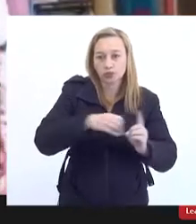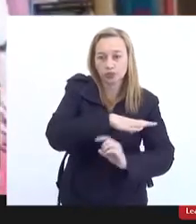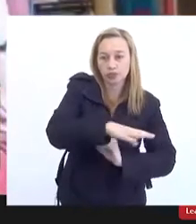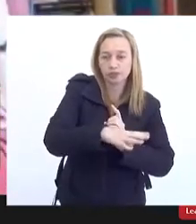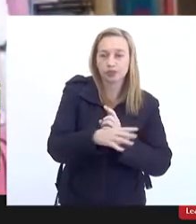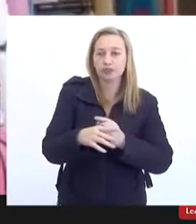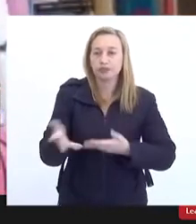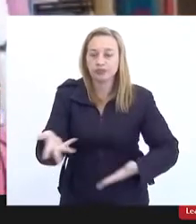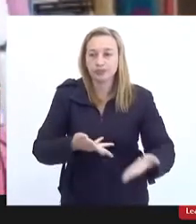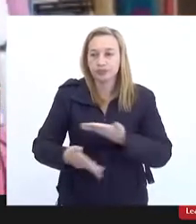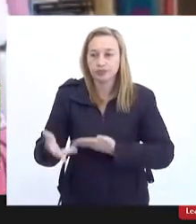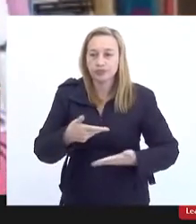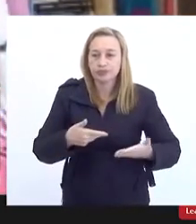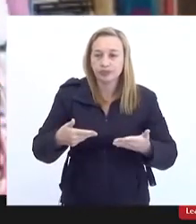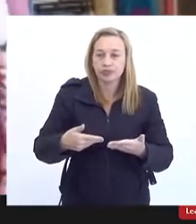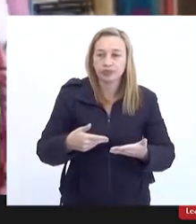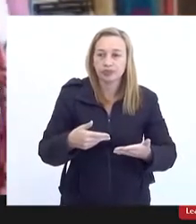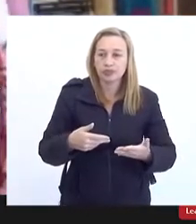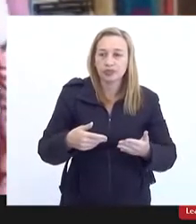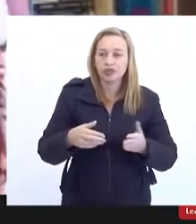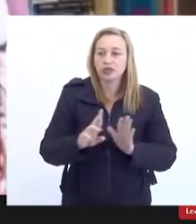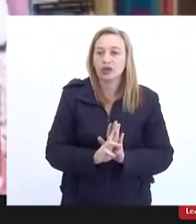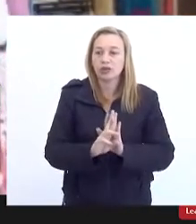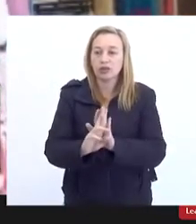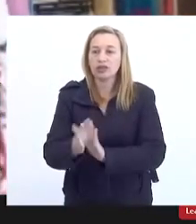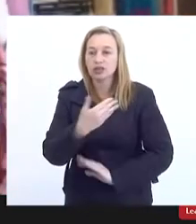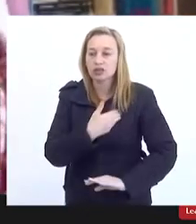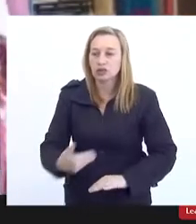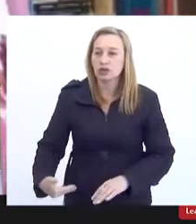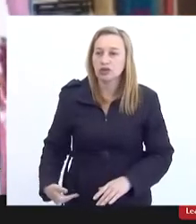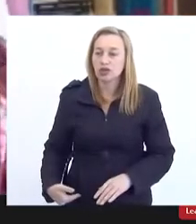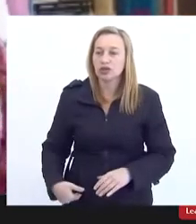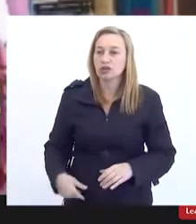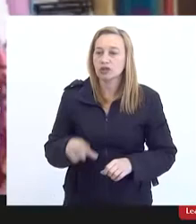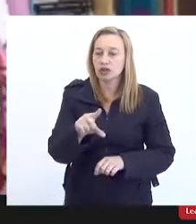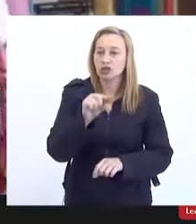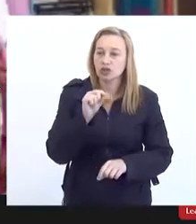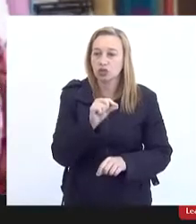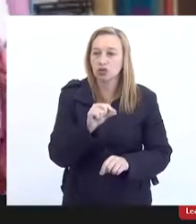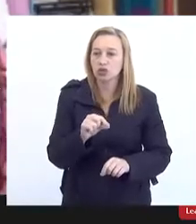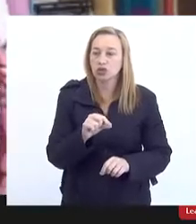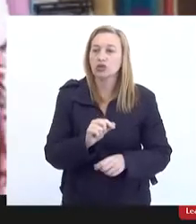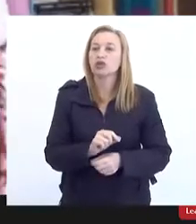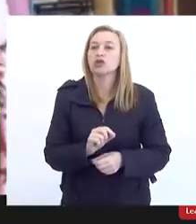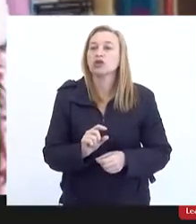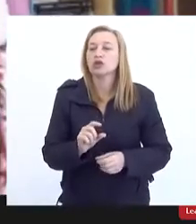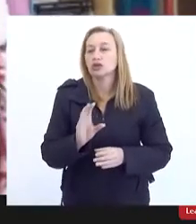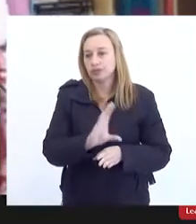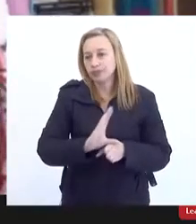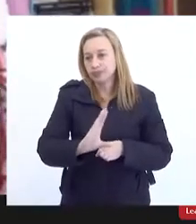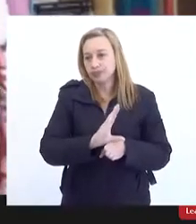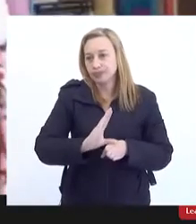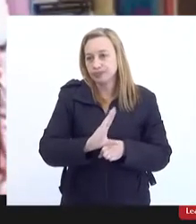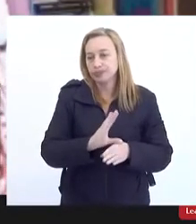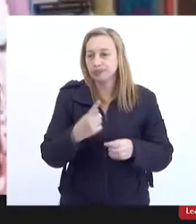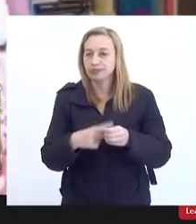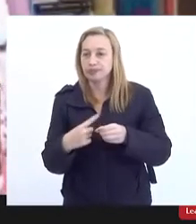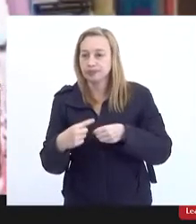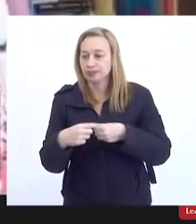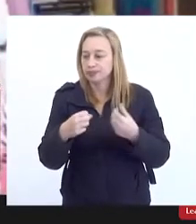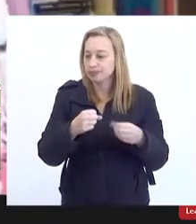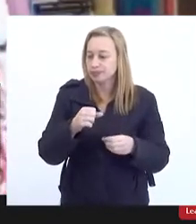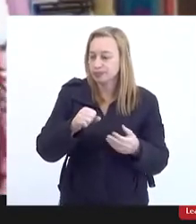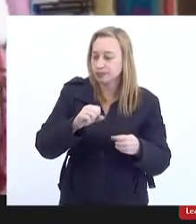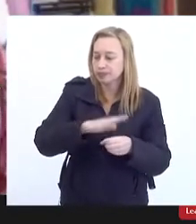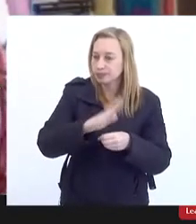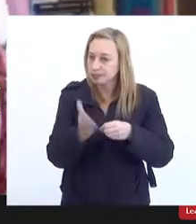participação da sociedade civil nesse processo de tomada de decisão por meio do Conselho Municipal de Saneamento Básico, que